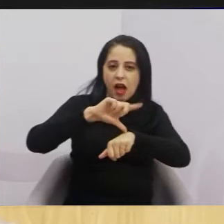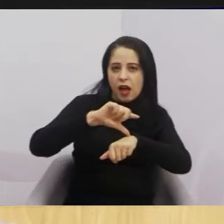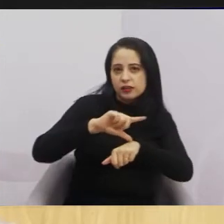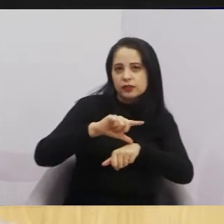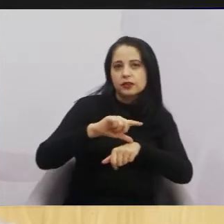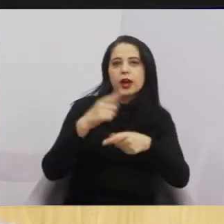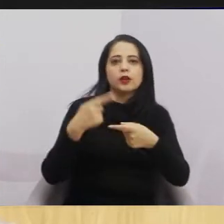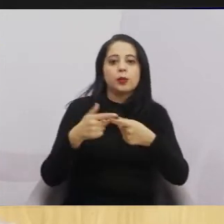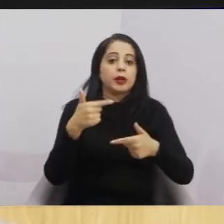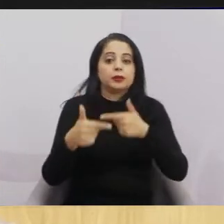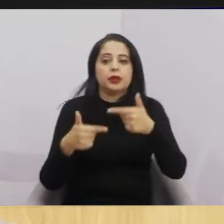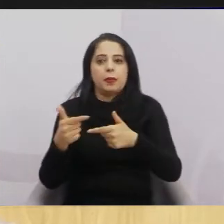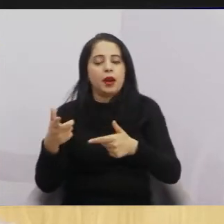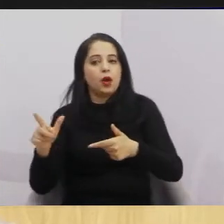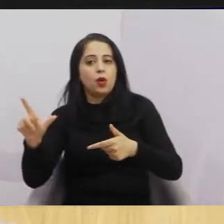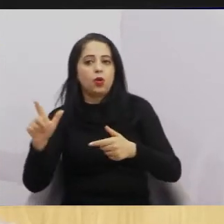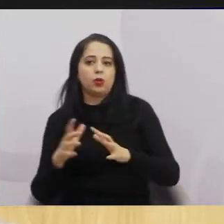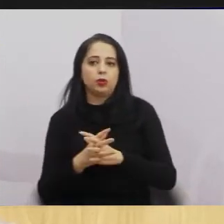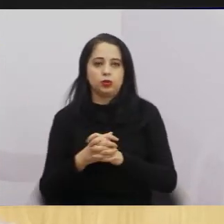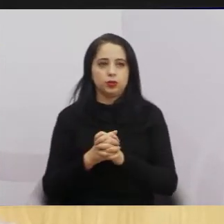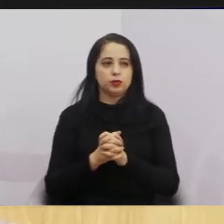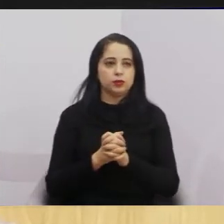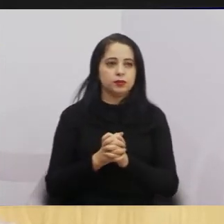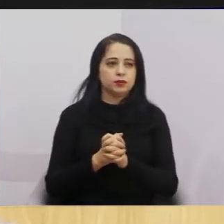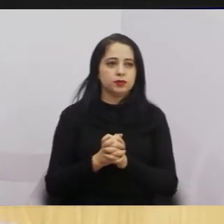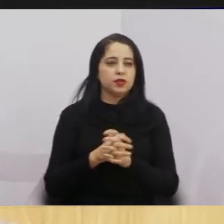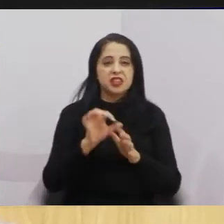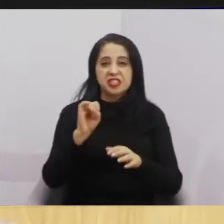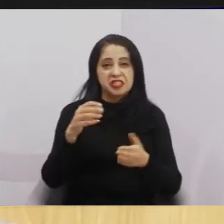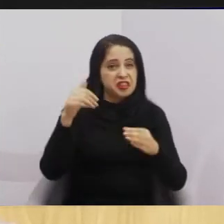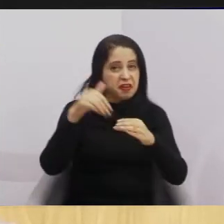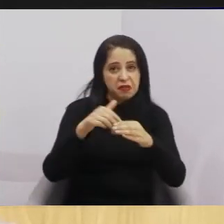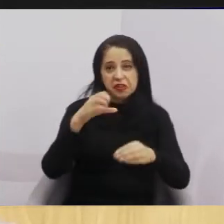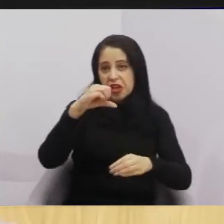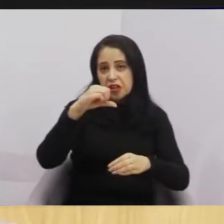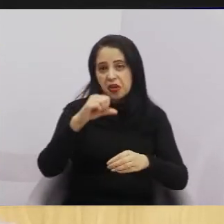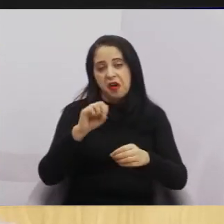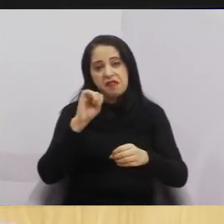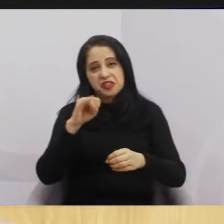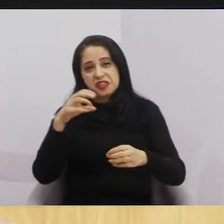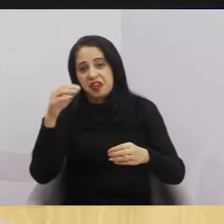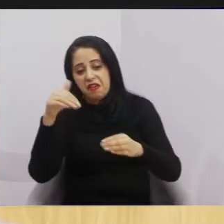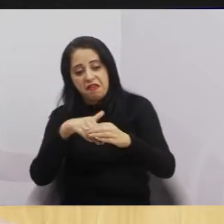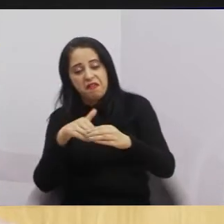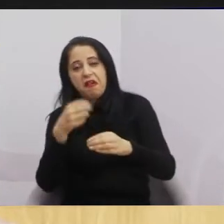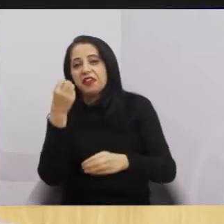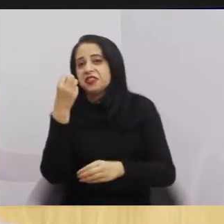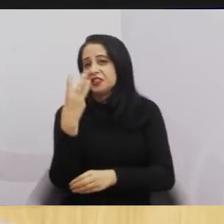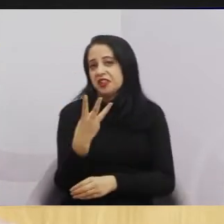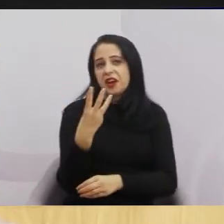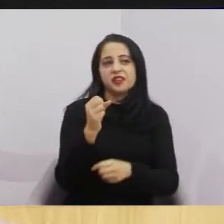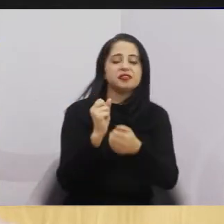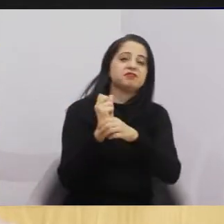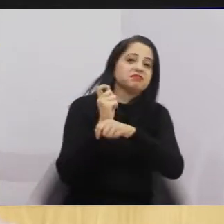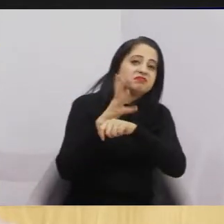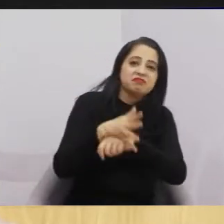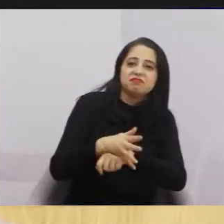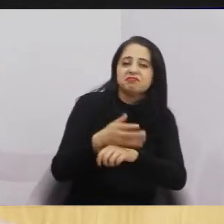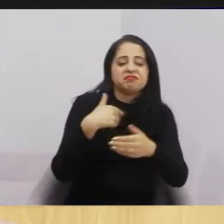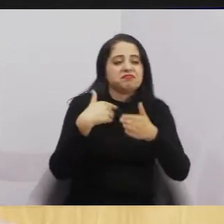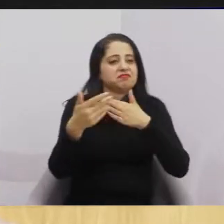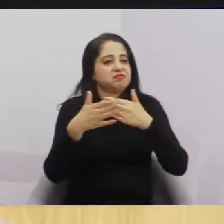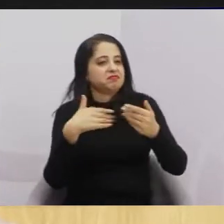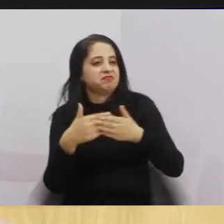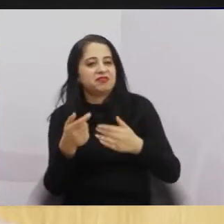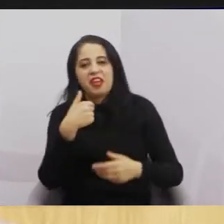disposição. O horário que colocar, eu vou estar aqui. Se votar nove horas, vou estar aqui. Se quiser votar três da madrugada, eu vou estar aqui, porque